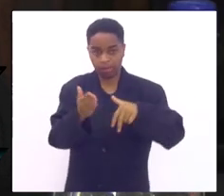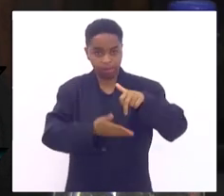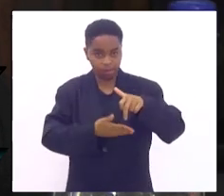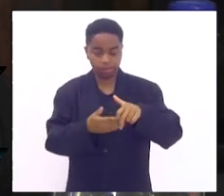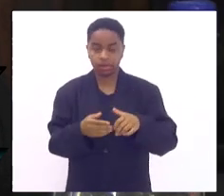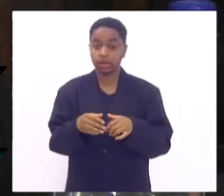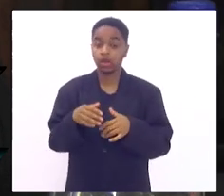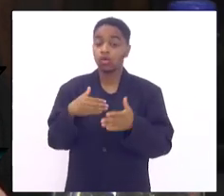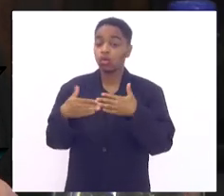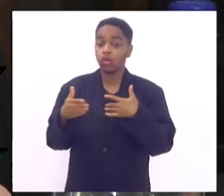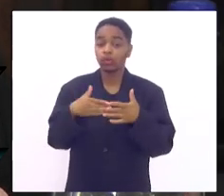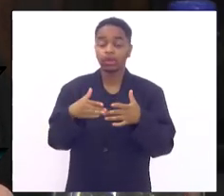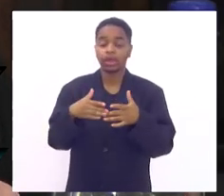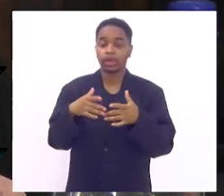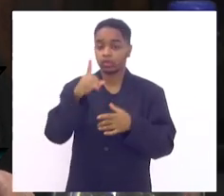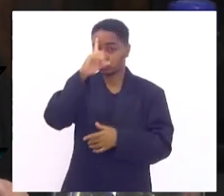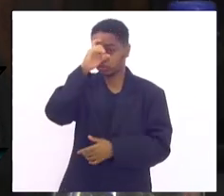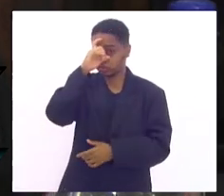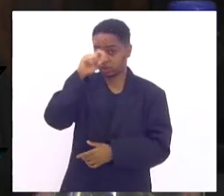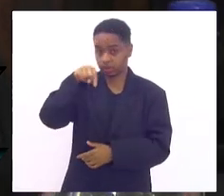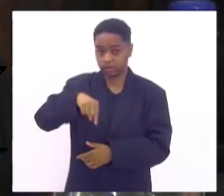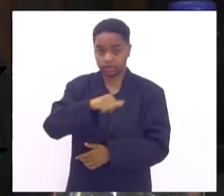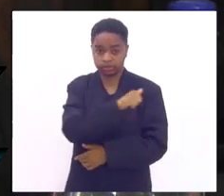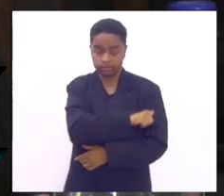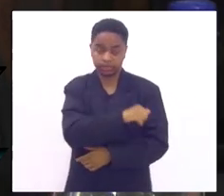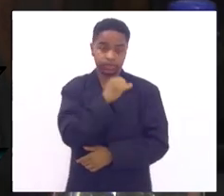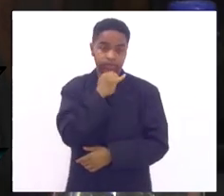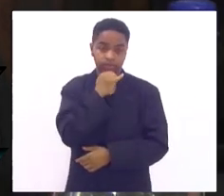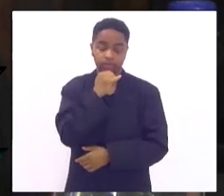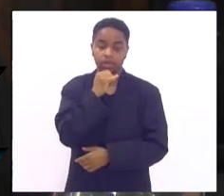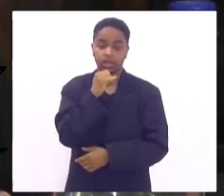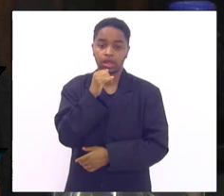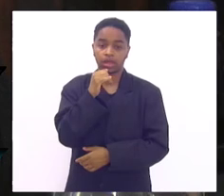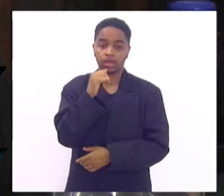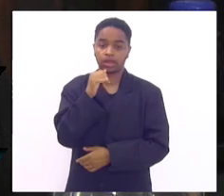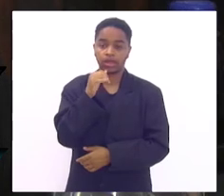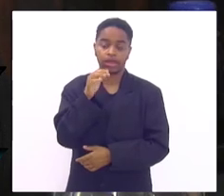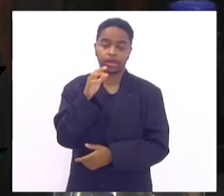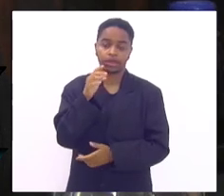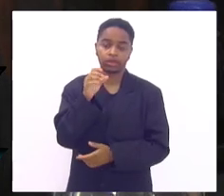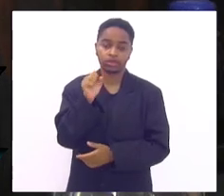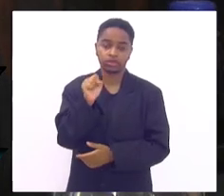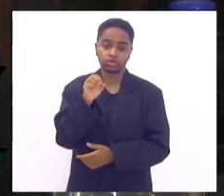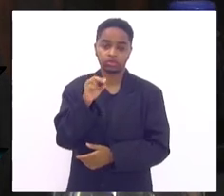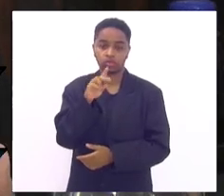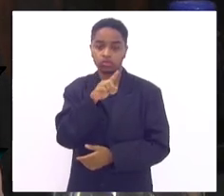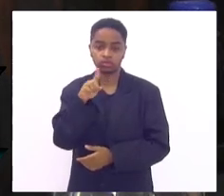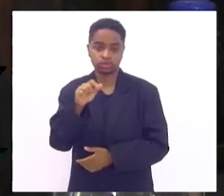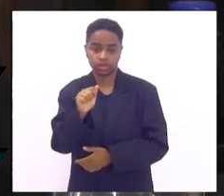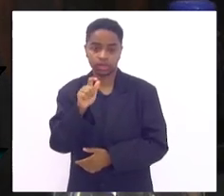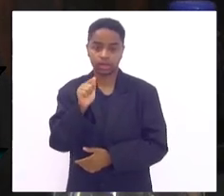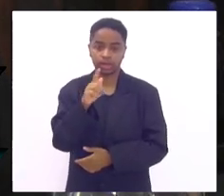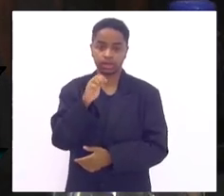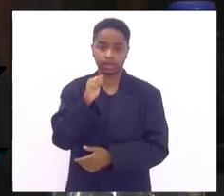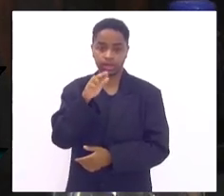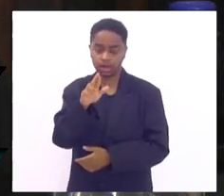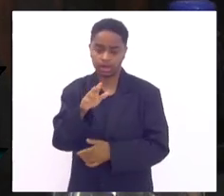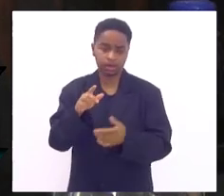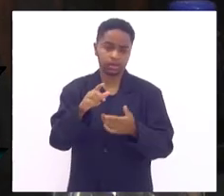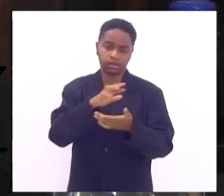de porta aberta eu digo Miguel Couto Souza Guiar Pedro II Salgado Filho Rocha Faria Albert